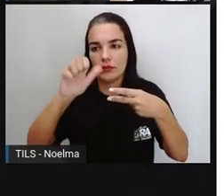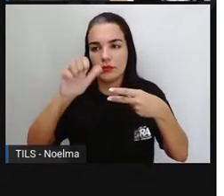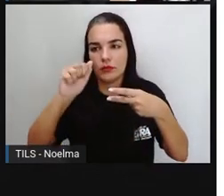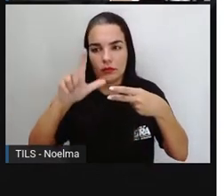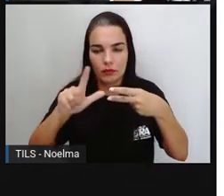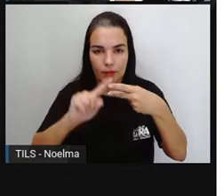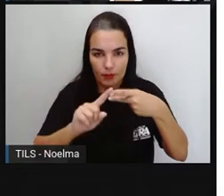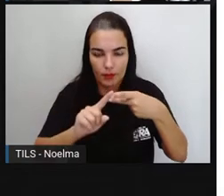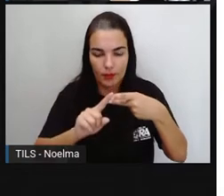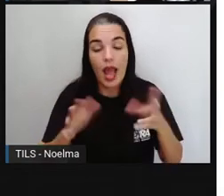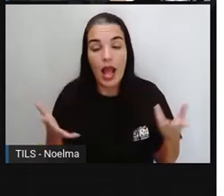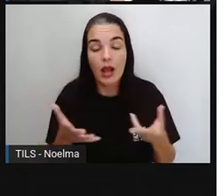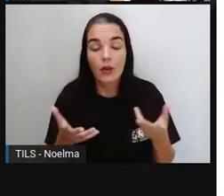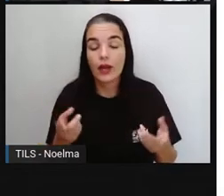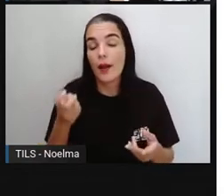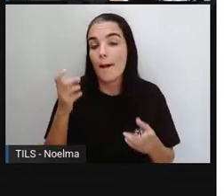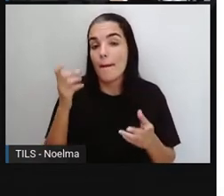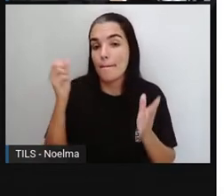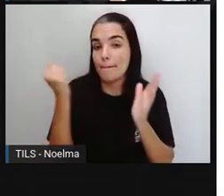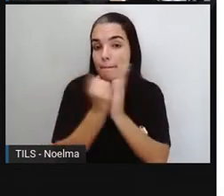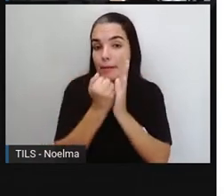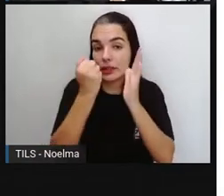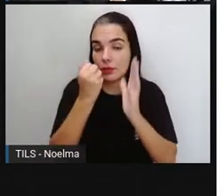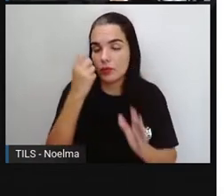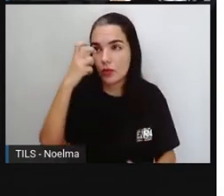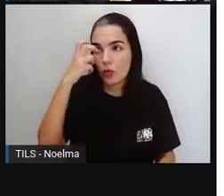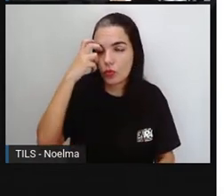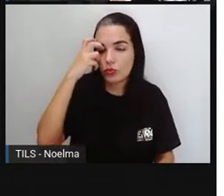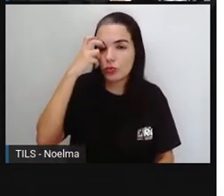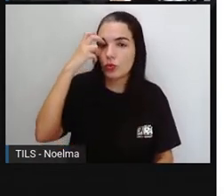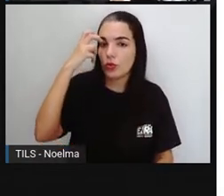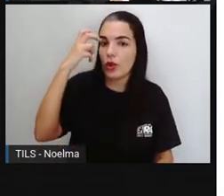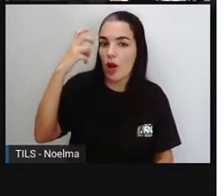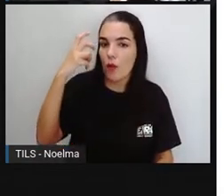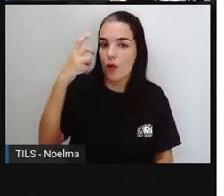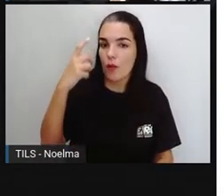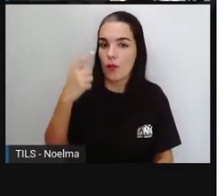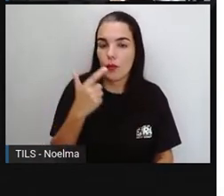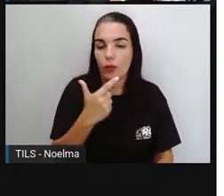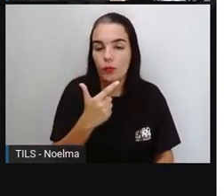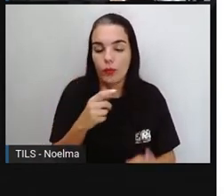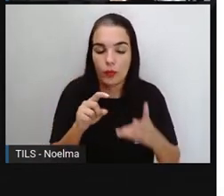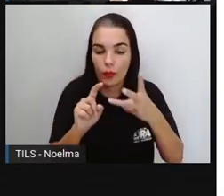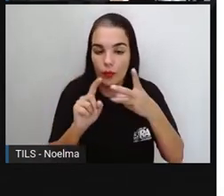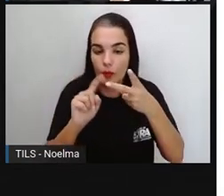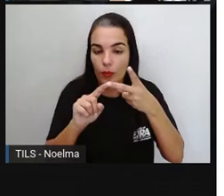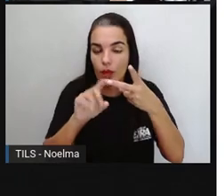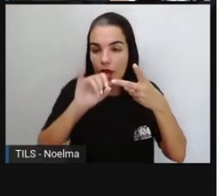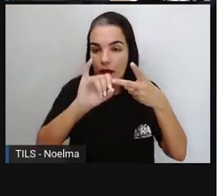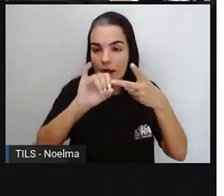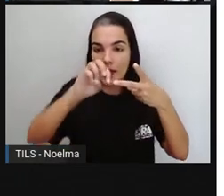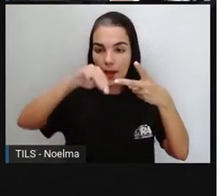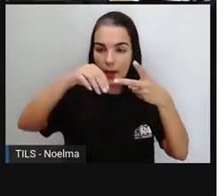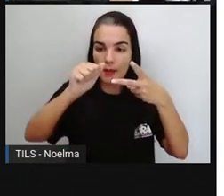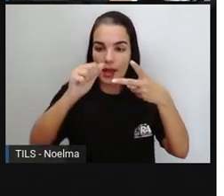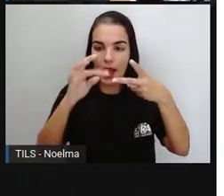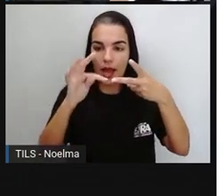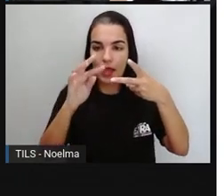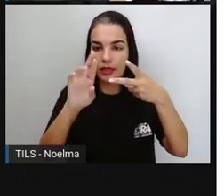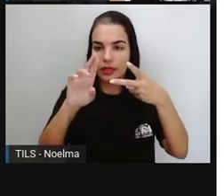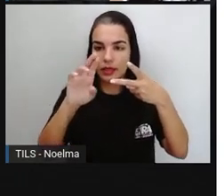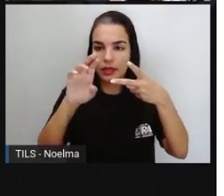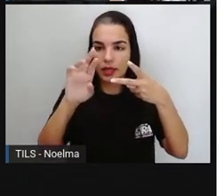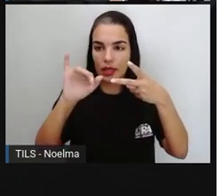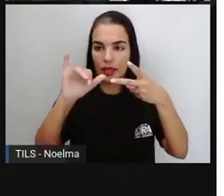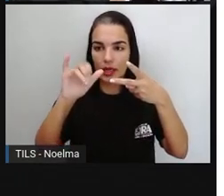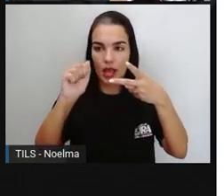No caso aí dos patrimônios culturais imateriais, né? Estão associados aos hábitos, aos comportamentos e